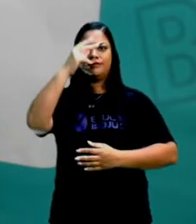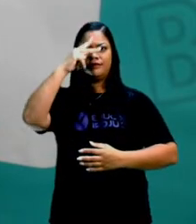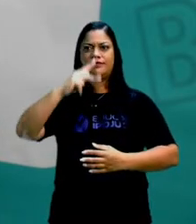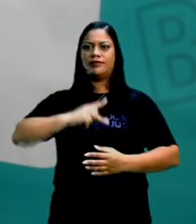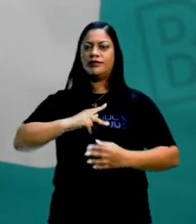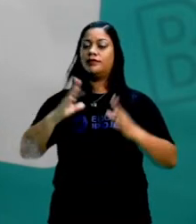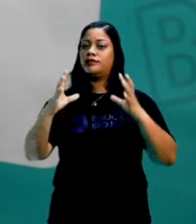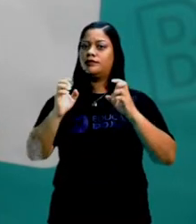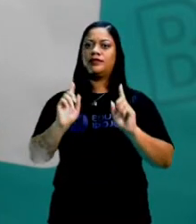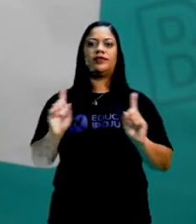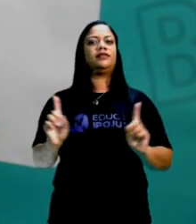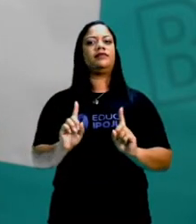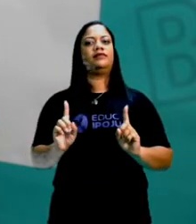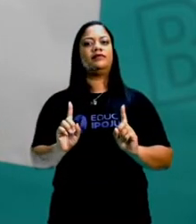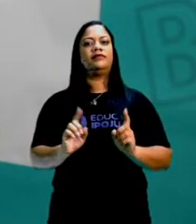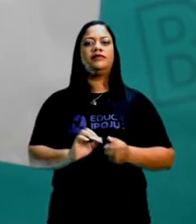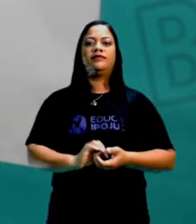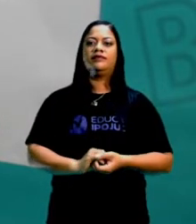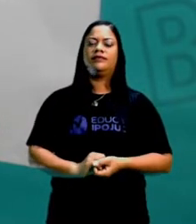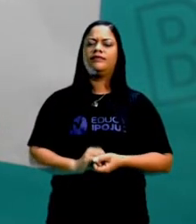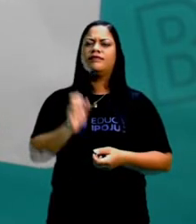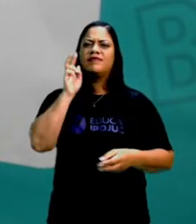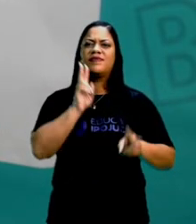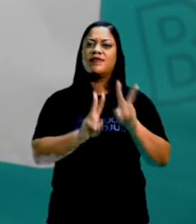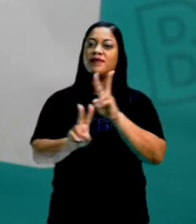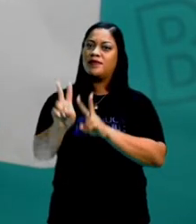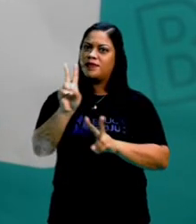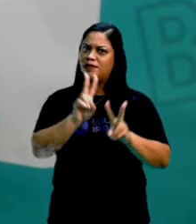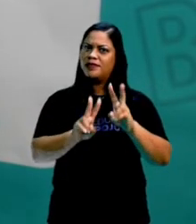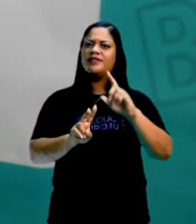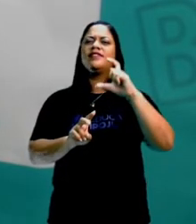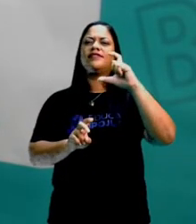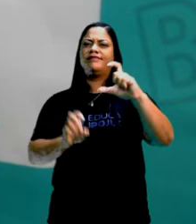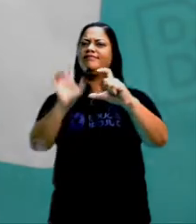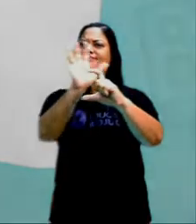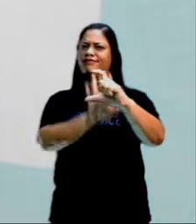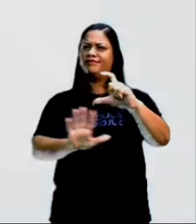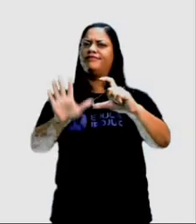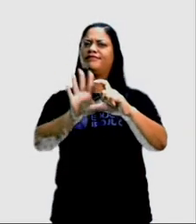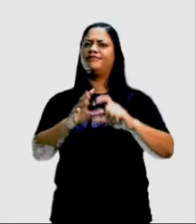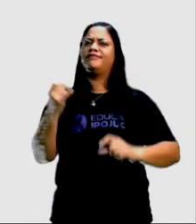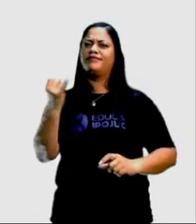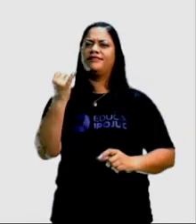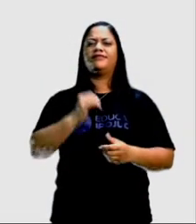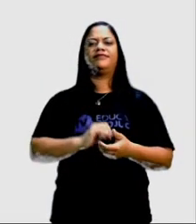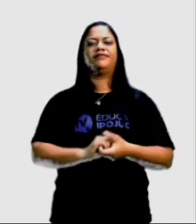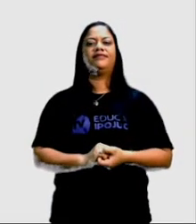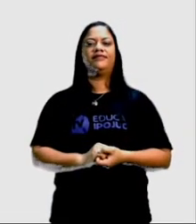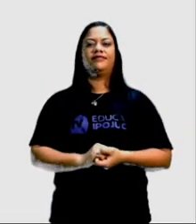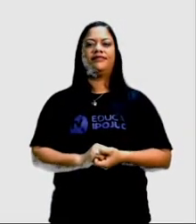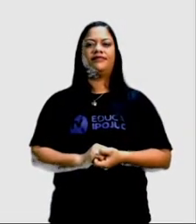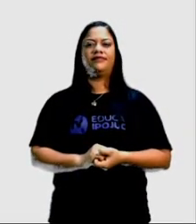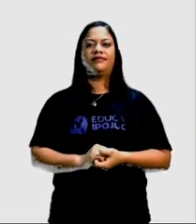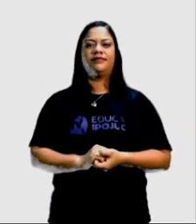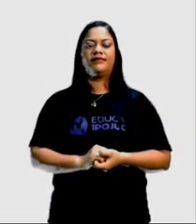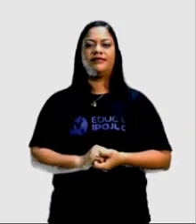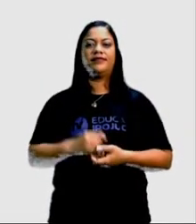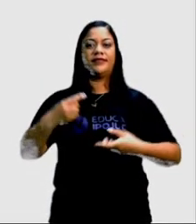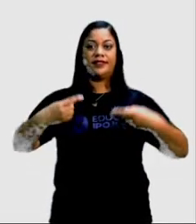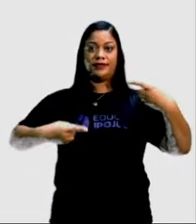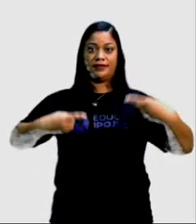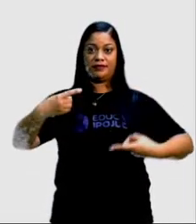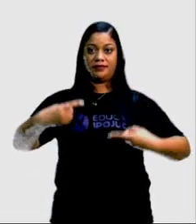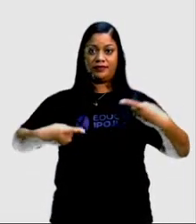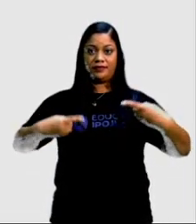Brigando não, tá? Observem essa outra chave aqui que é muito interessante. A situação é de um debate